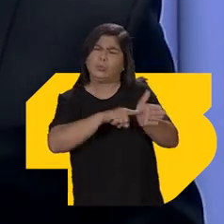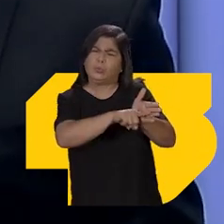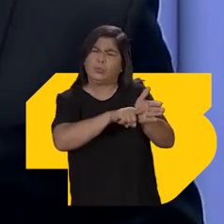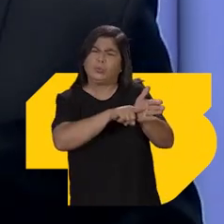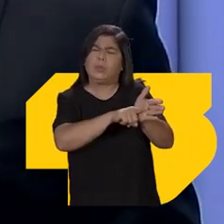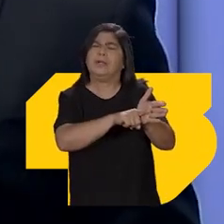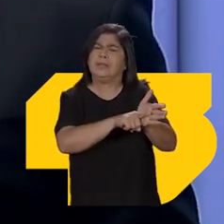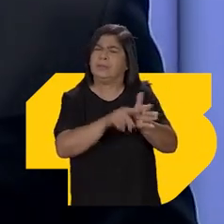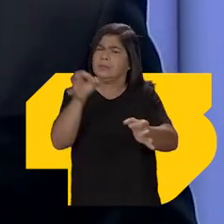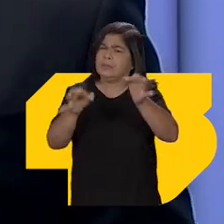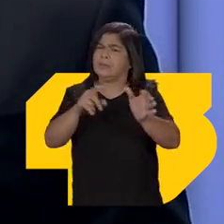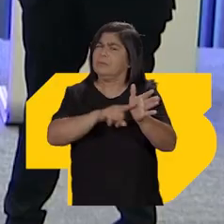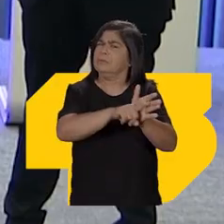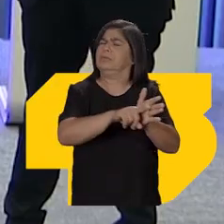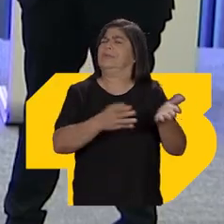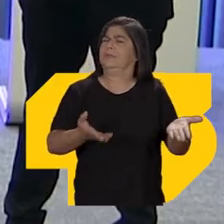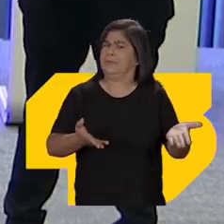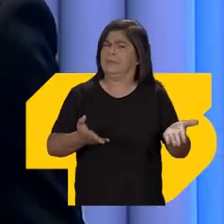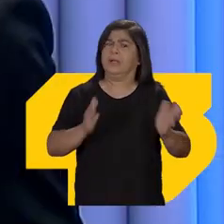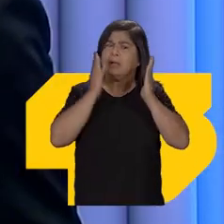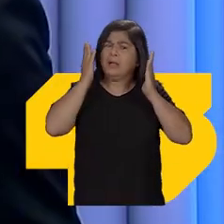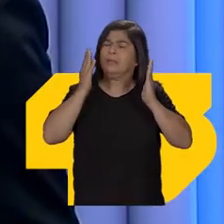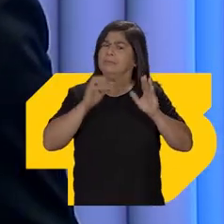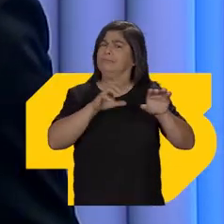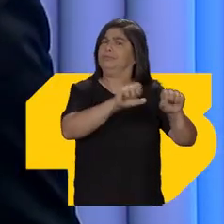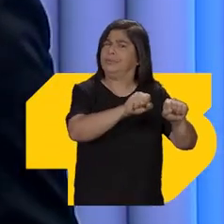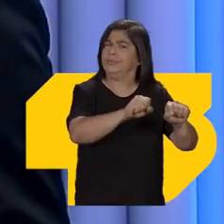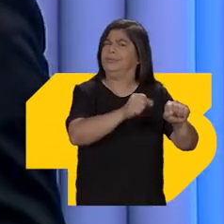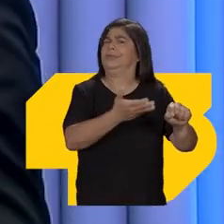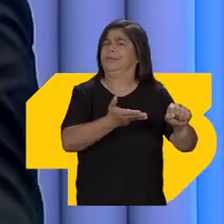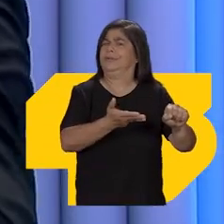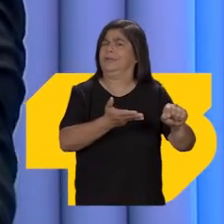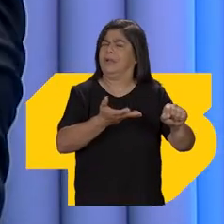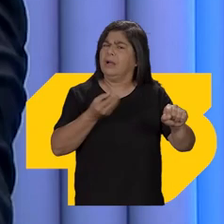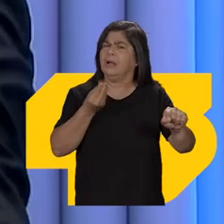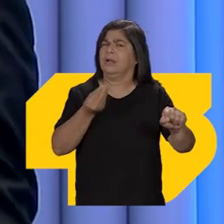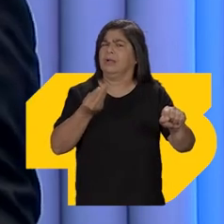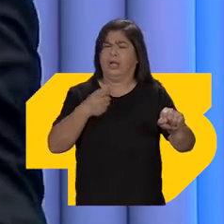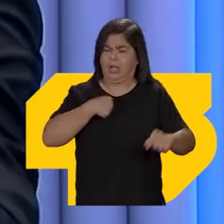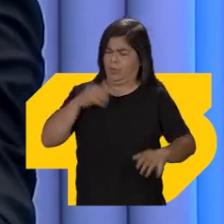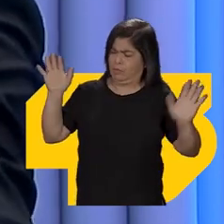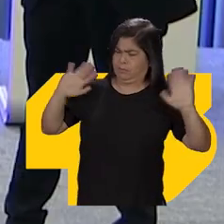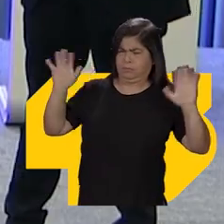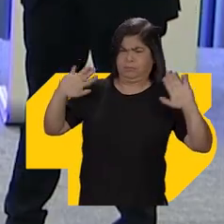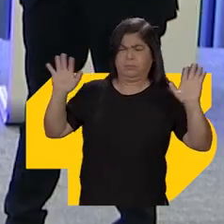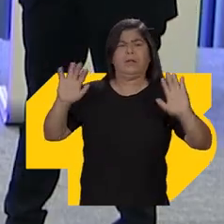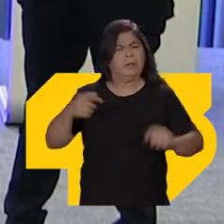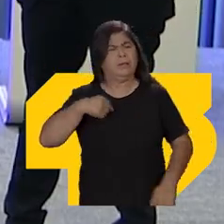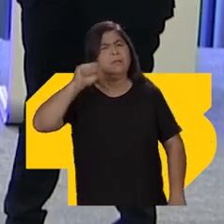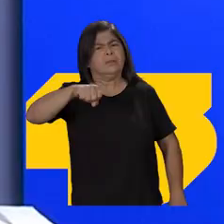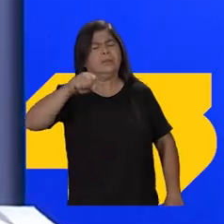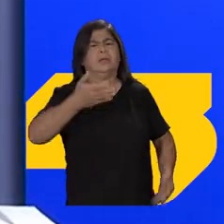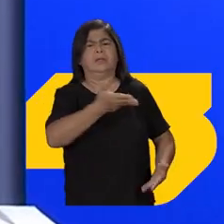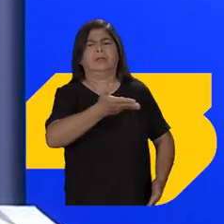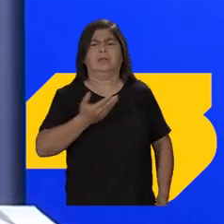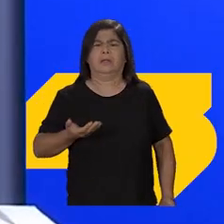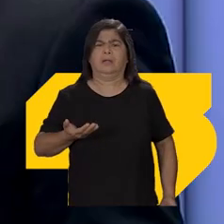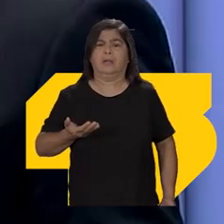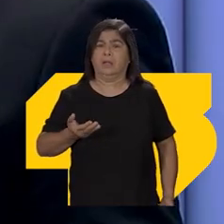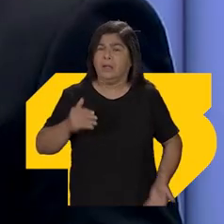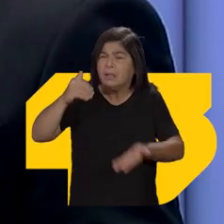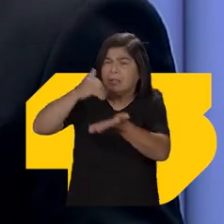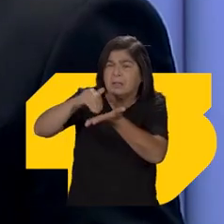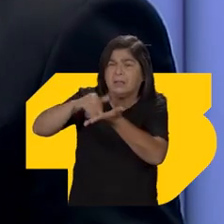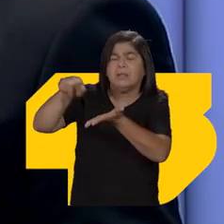com o Ricardo. Foi preso quando terminou o mandato. Participou, sim, do esquema. Então não adianta tentar enganar... Não participei de esquema nenhum. Participou. Você não foi